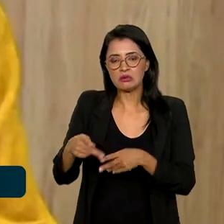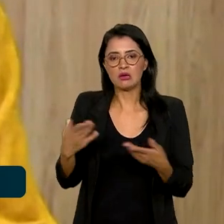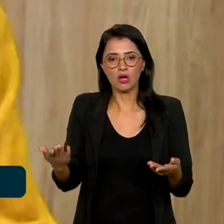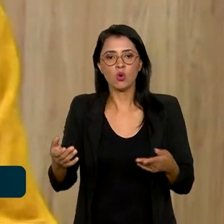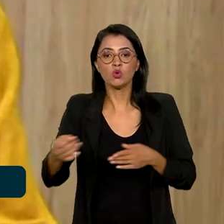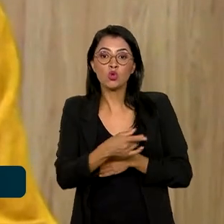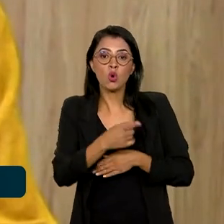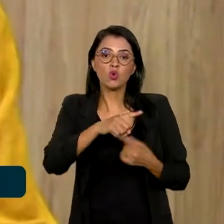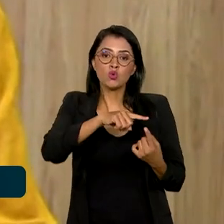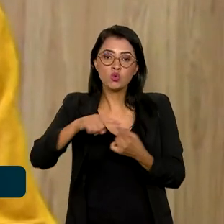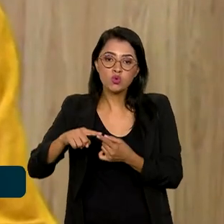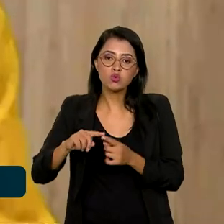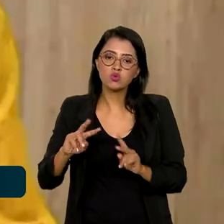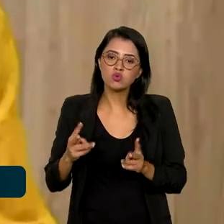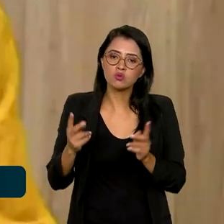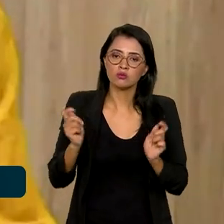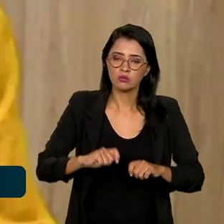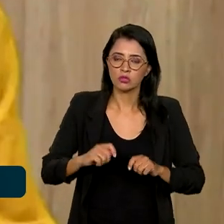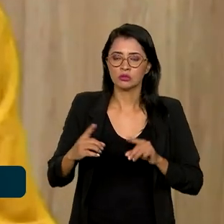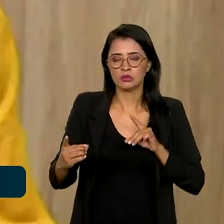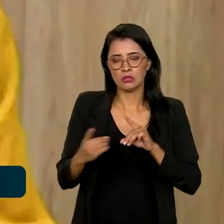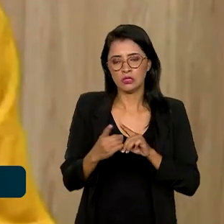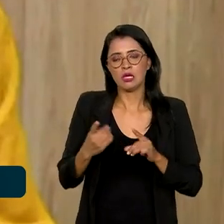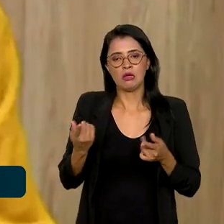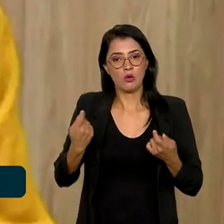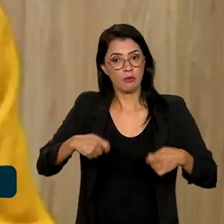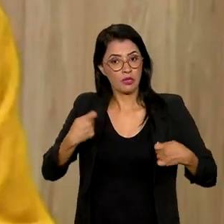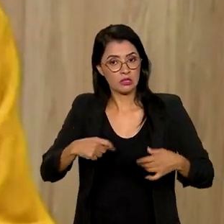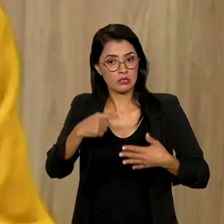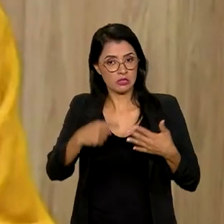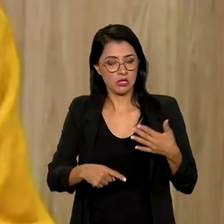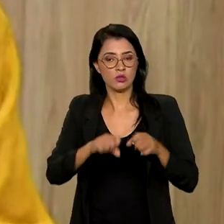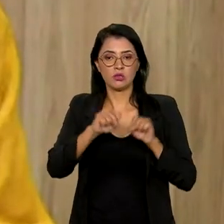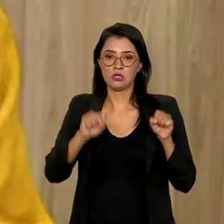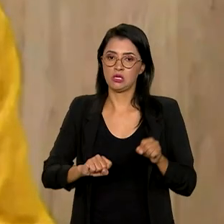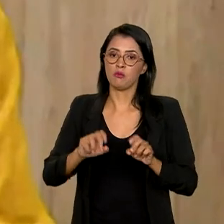inovação possa atender às necessidades do Sistema Único de Saúde.